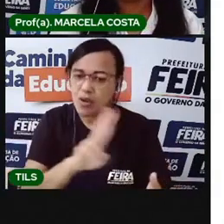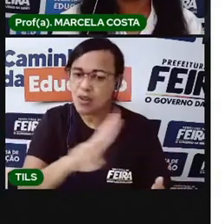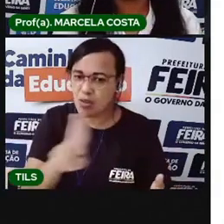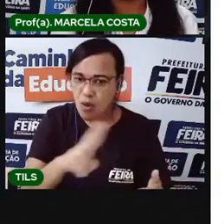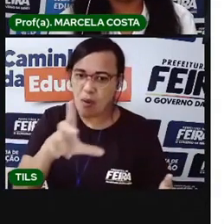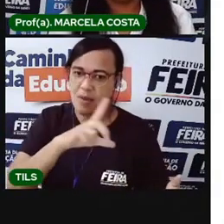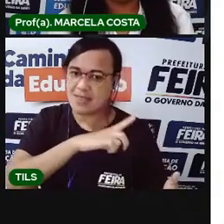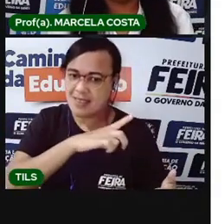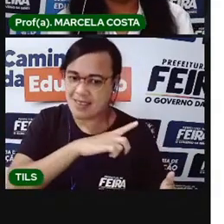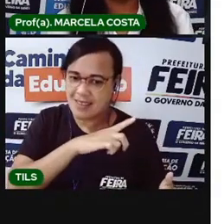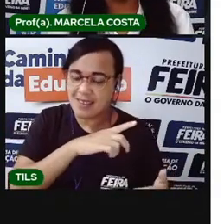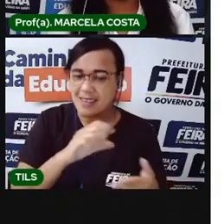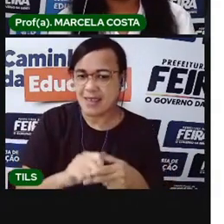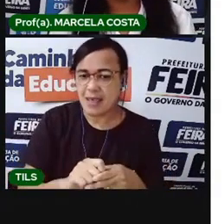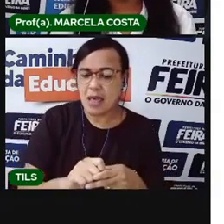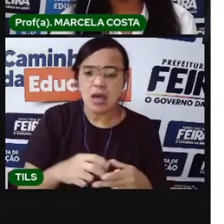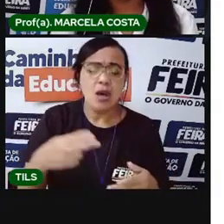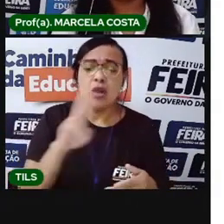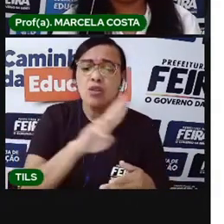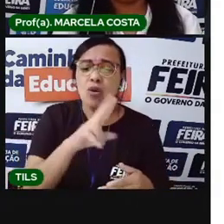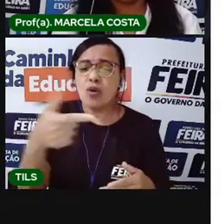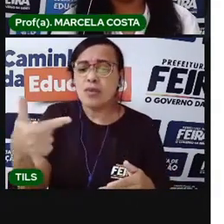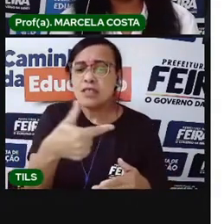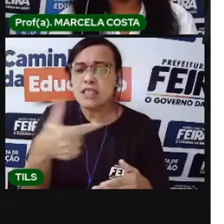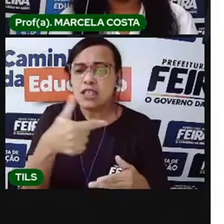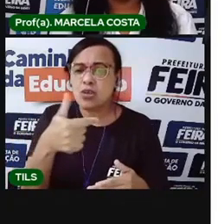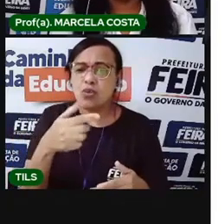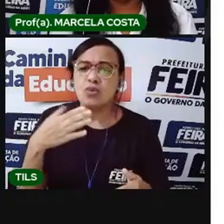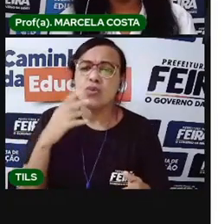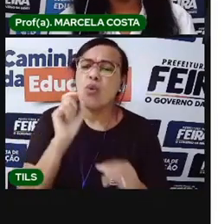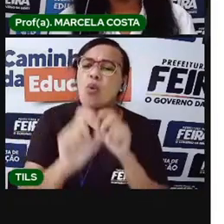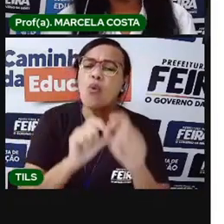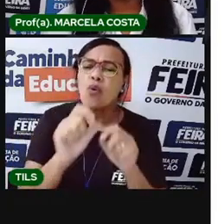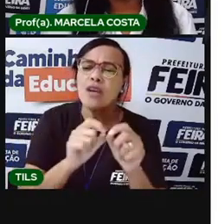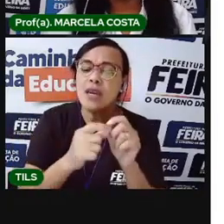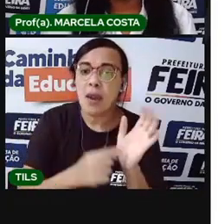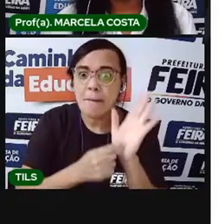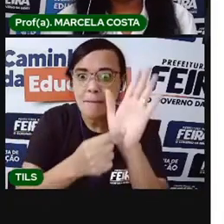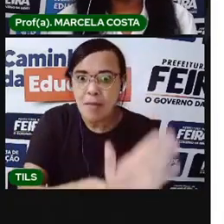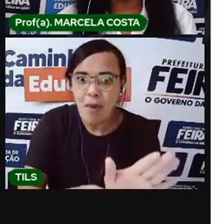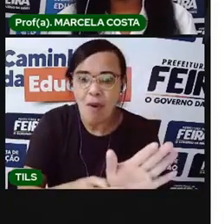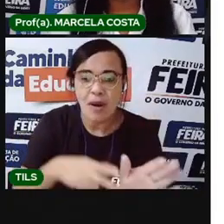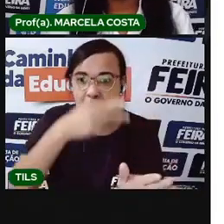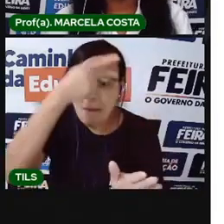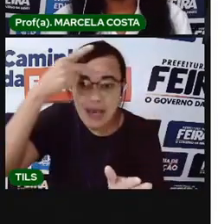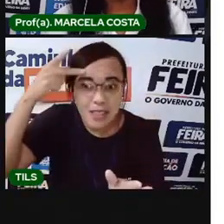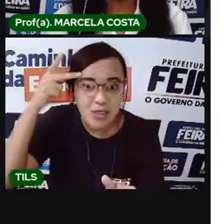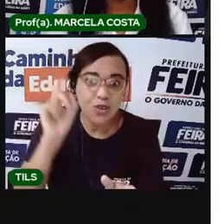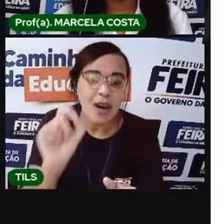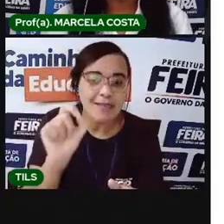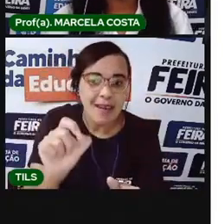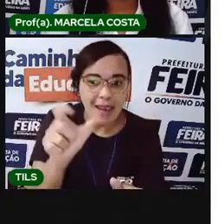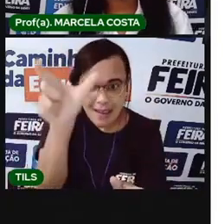Os sobrenome servem para identificar as pessoas. Eles estão presentes nos nossos